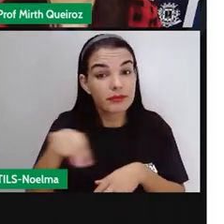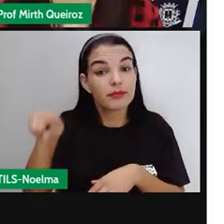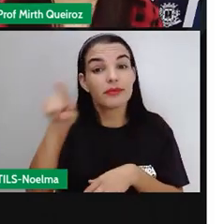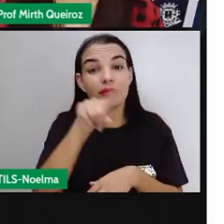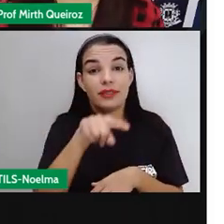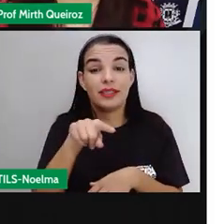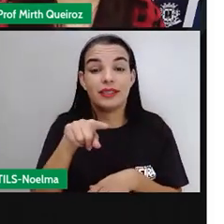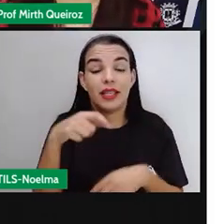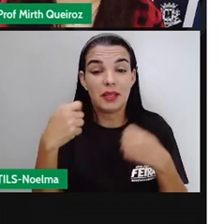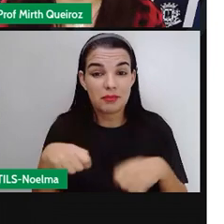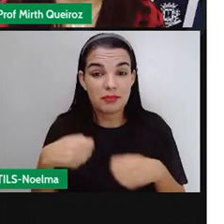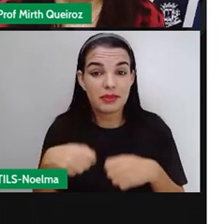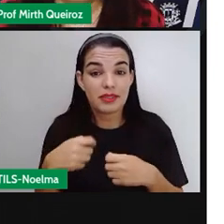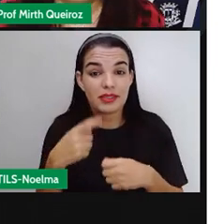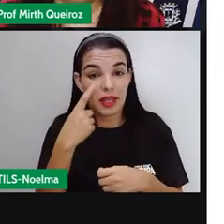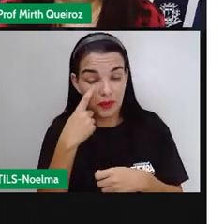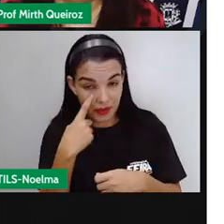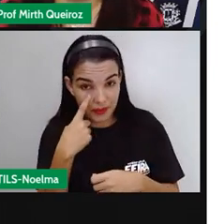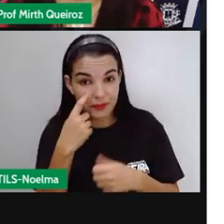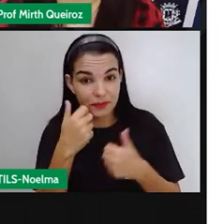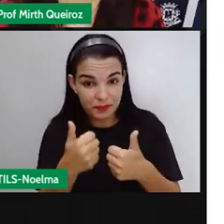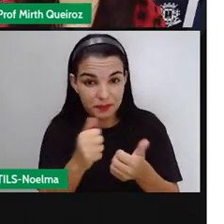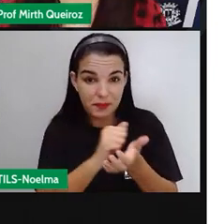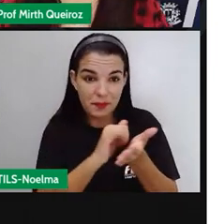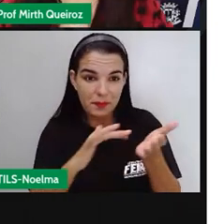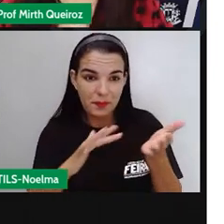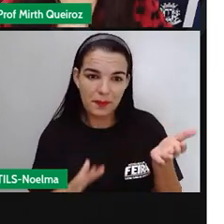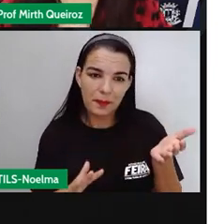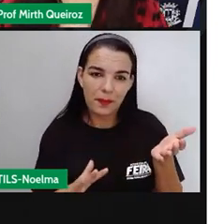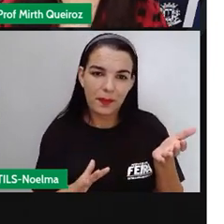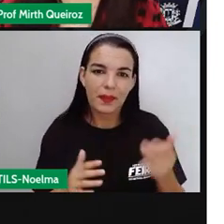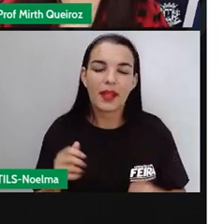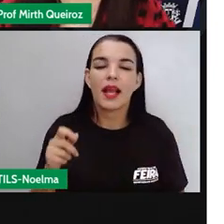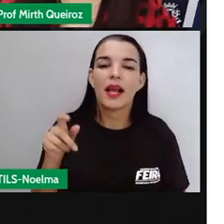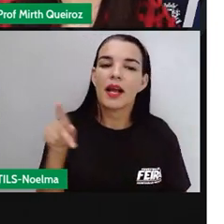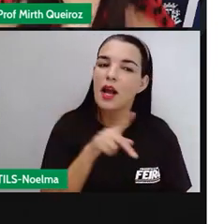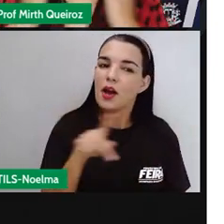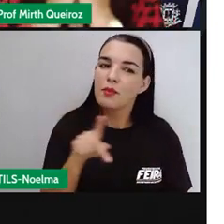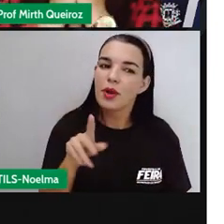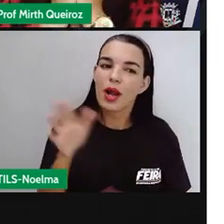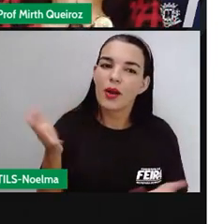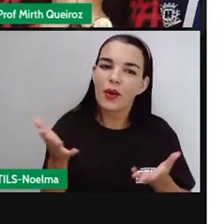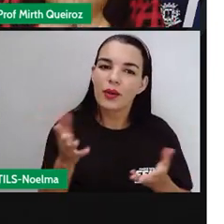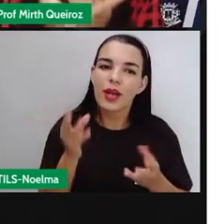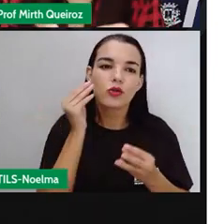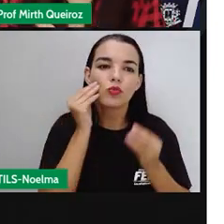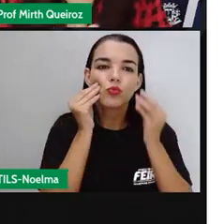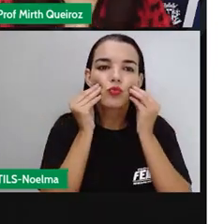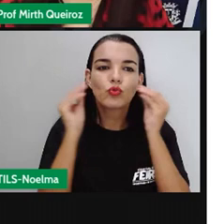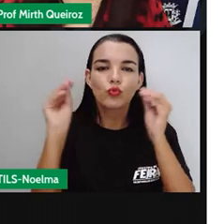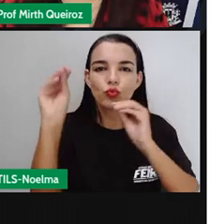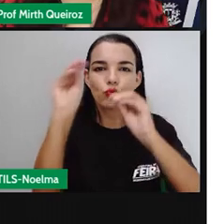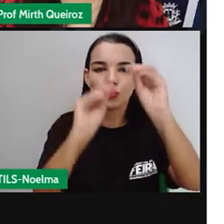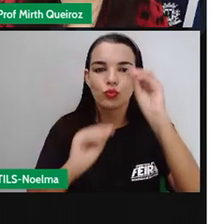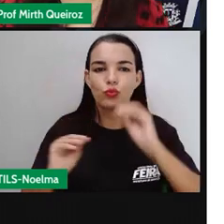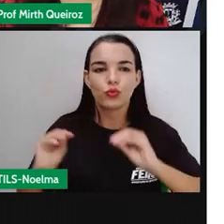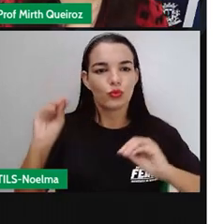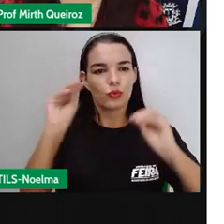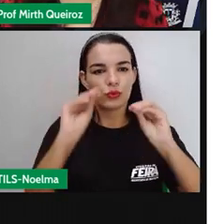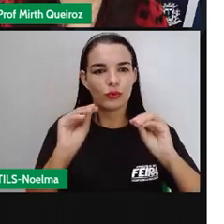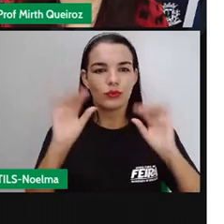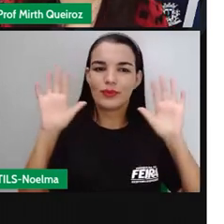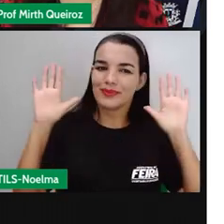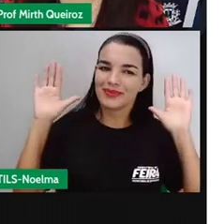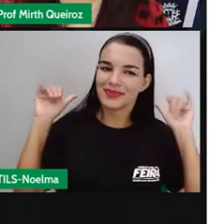feita a partir dessas atividades. Certo? A prova ficando por aqui. Beijinho no coração de cada um de